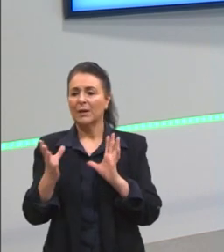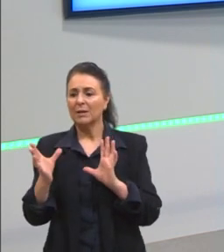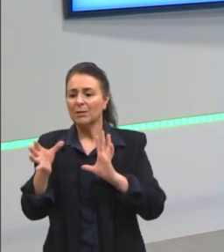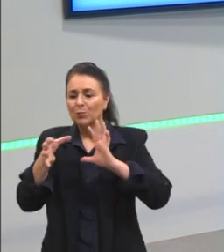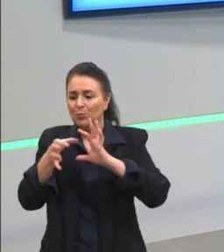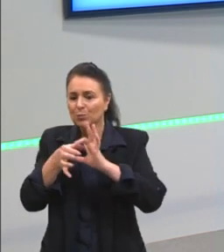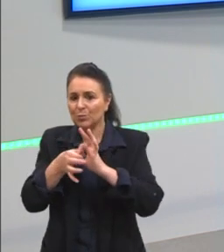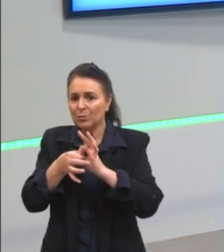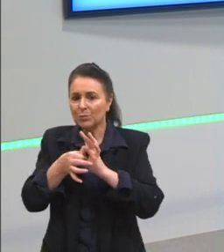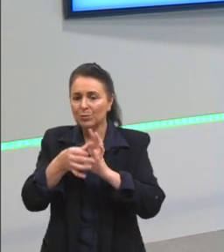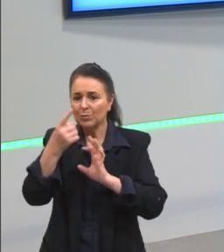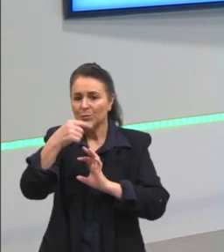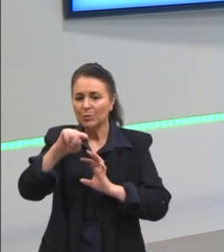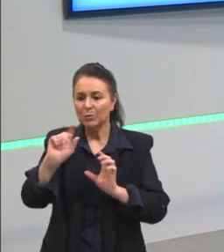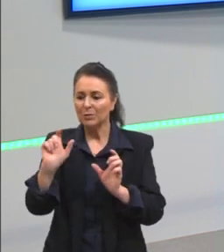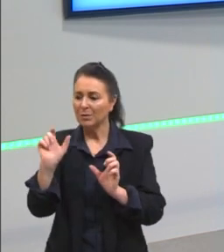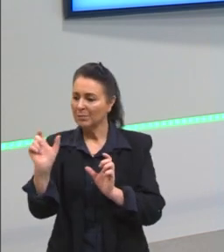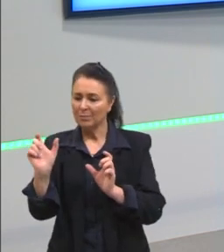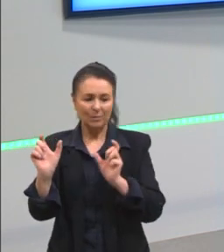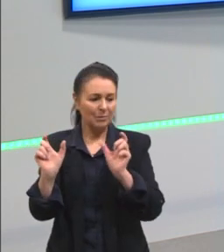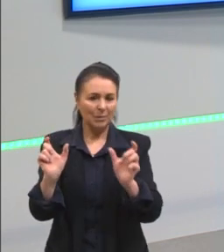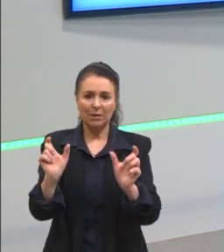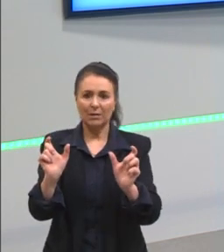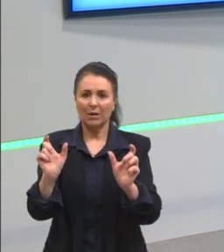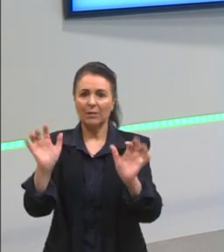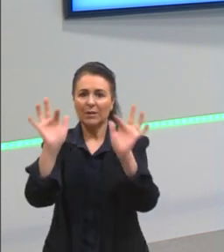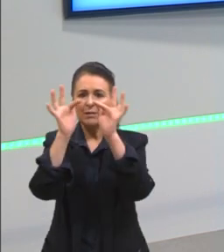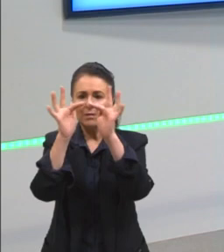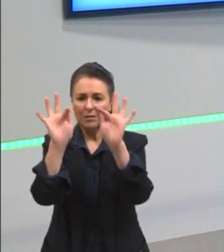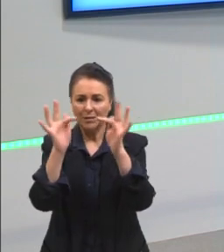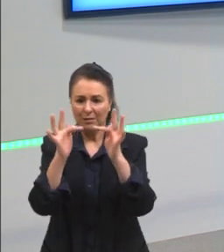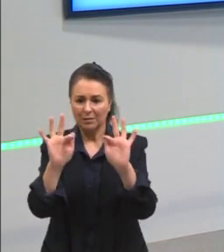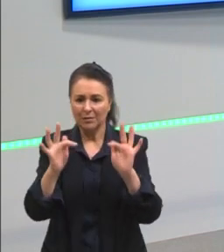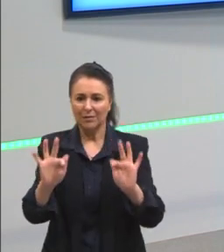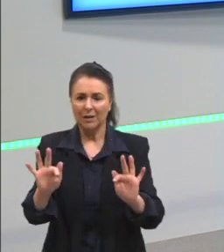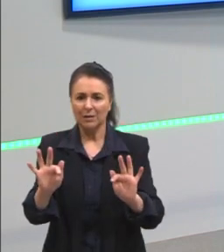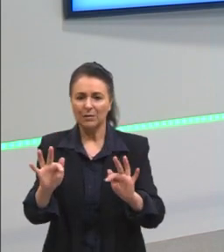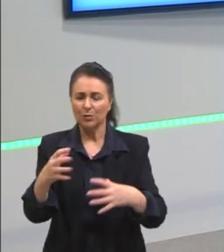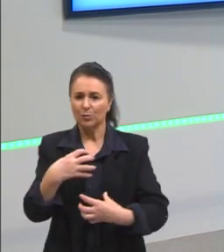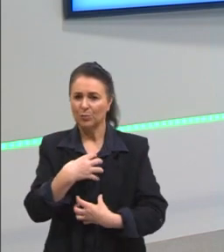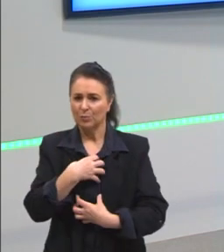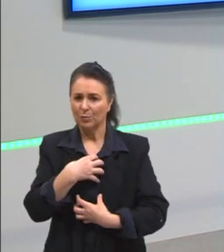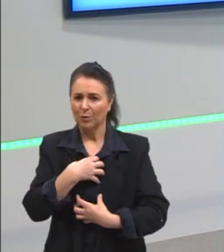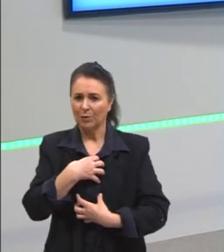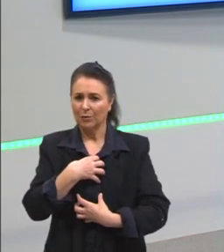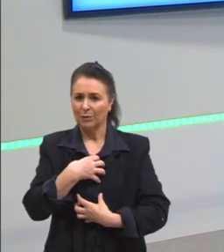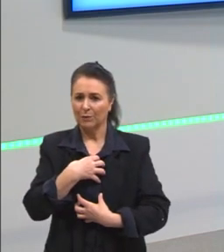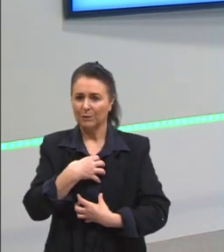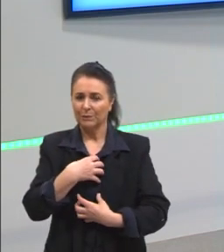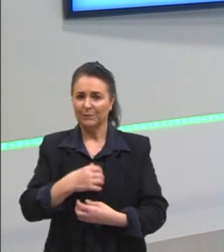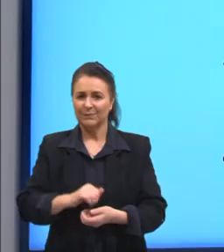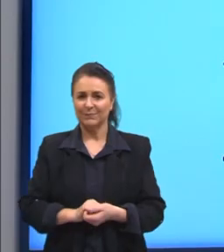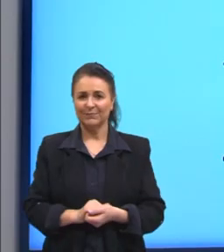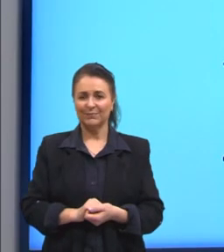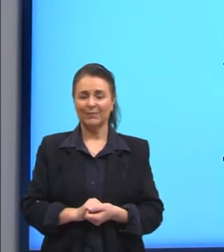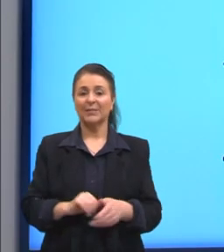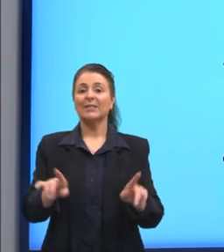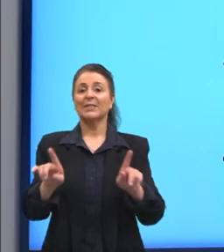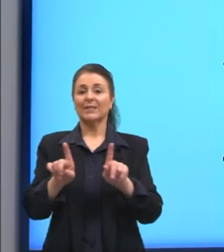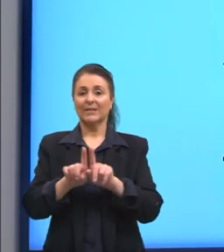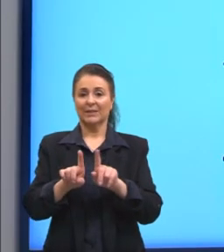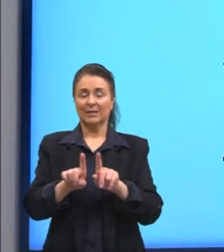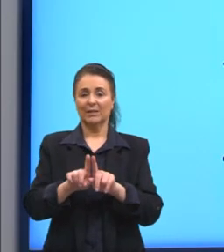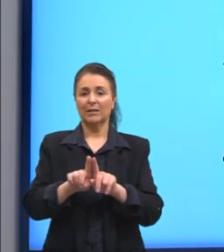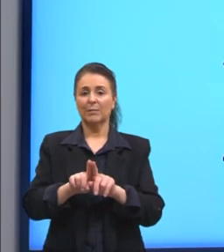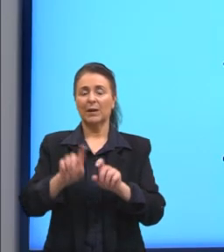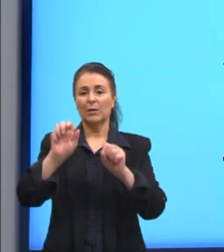com as outras palavras, as outras frases e as outras expressões ali. Além disso, os